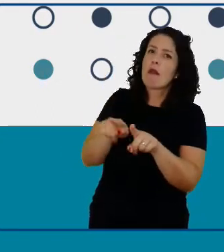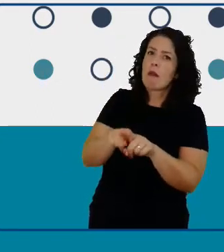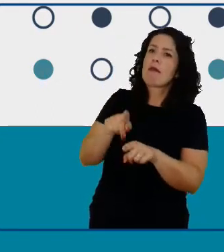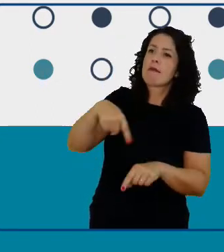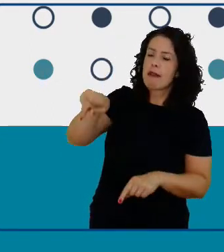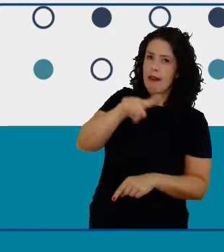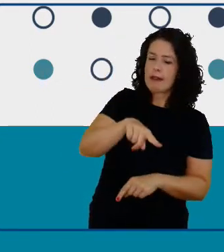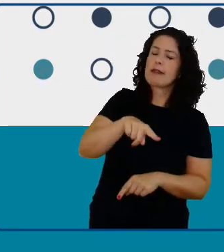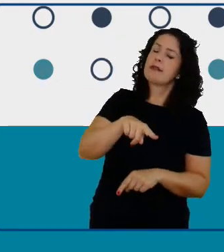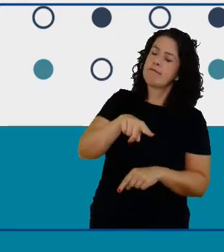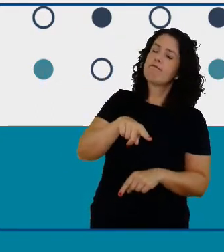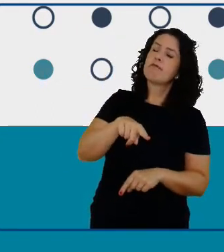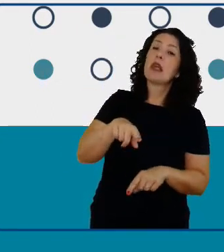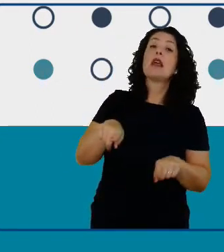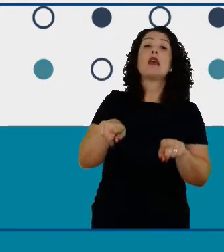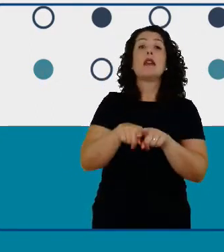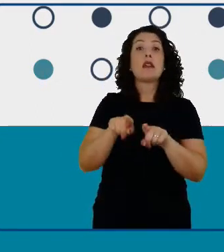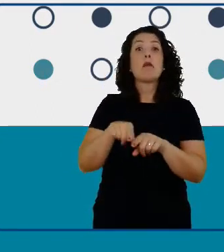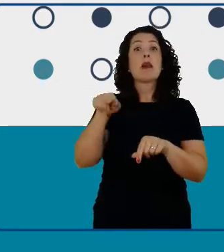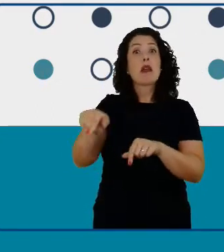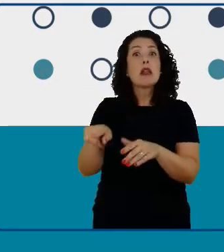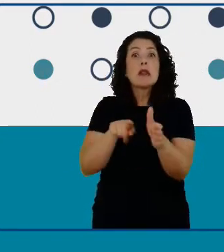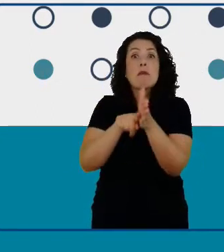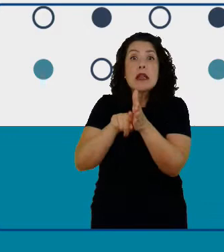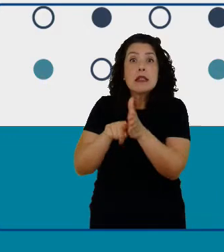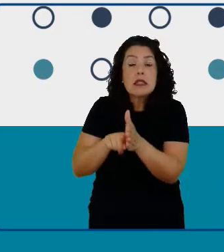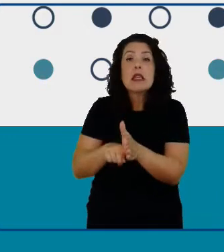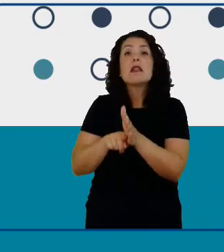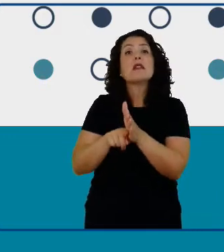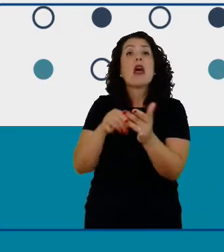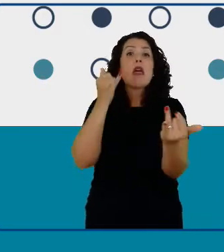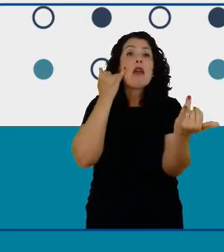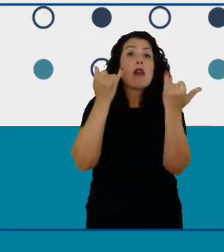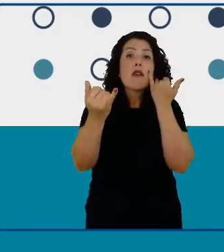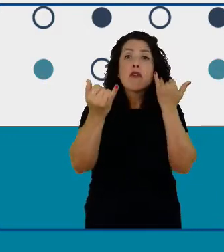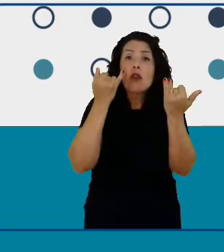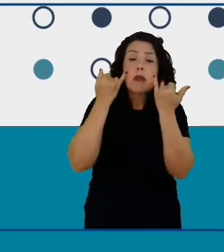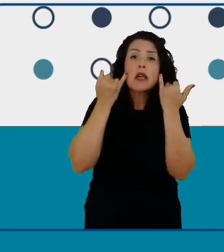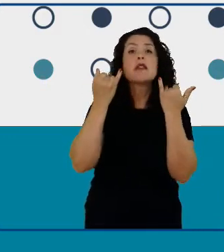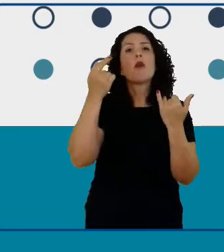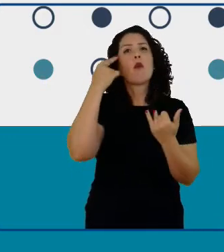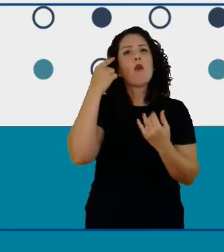fizeram levantamentos antes e depois desse projeto de STEM Clubs